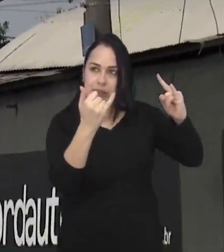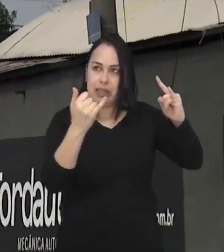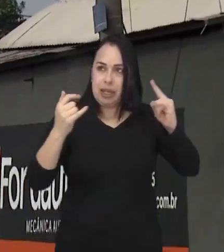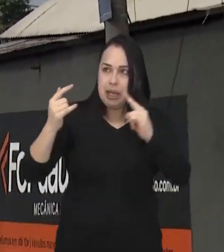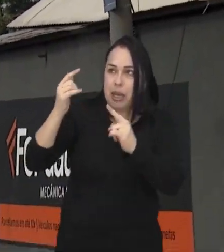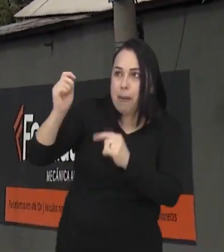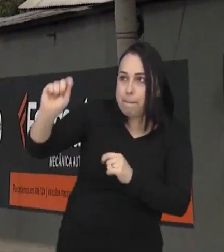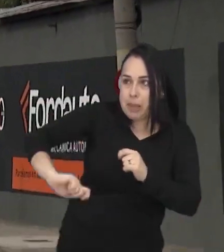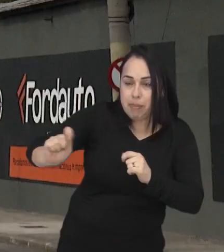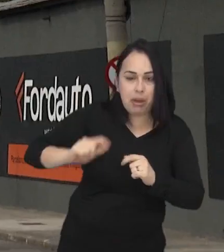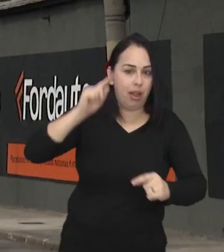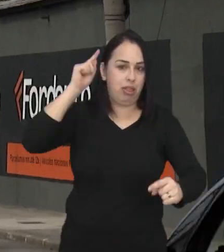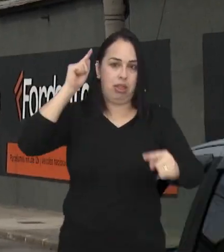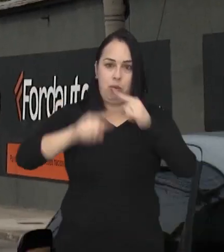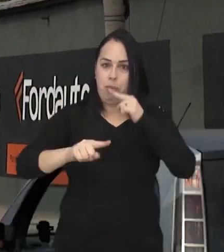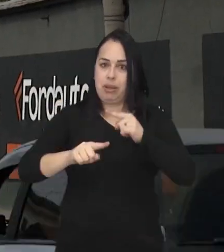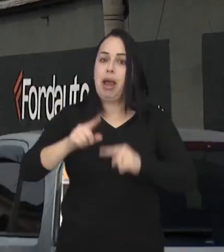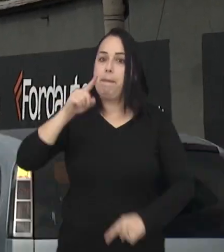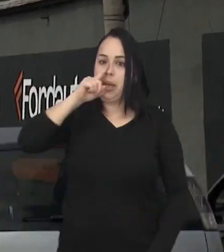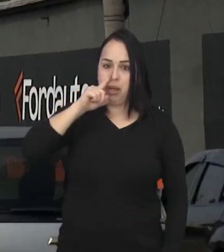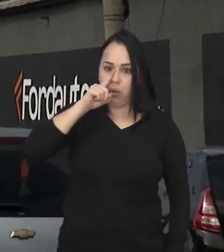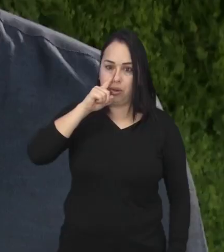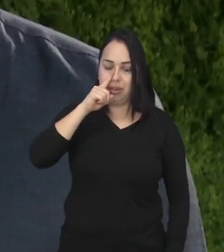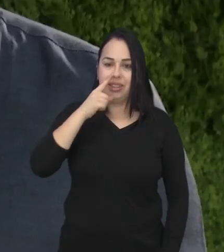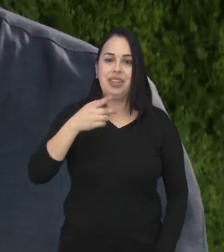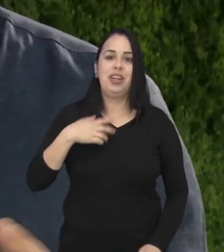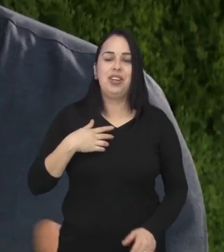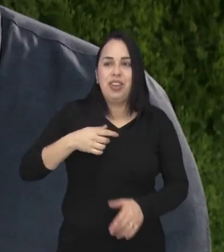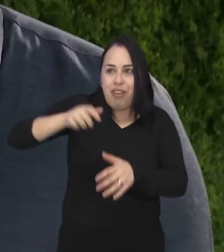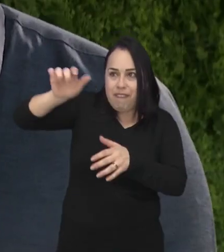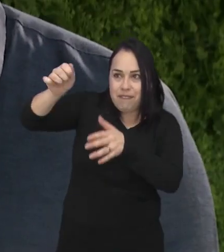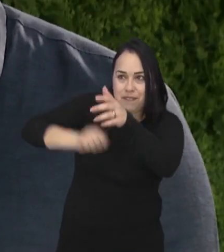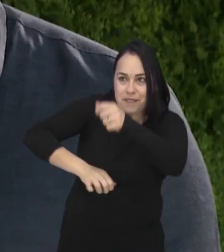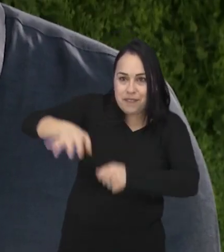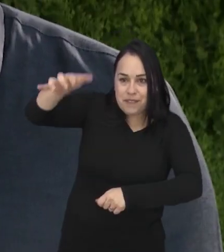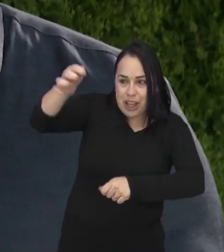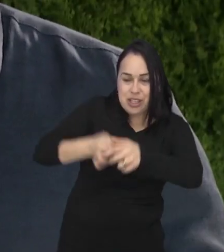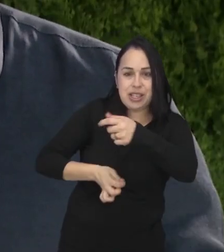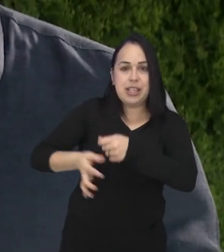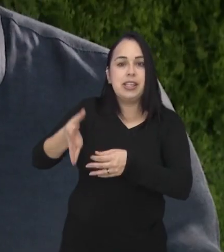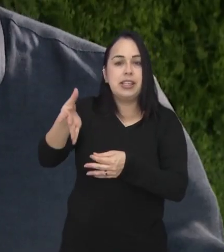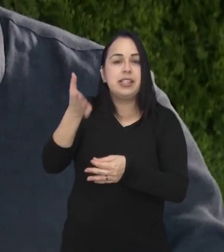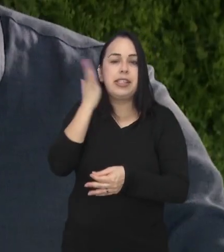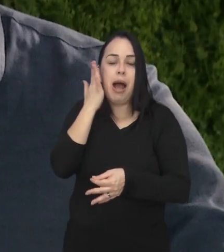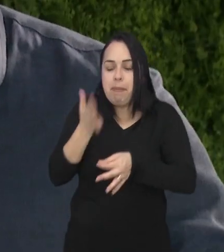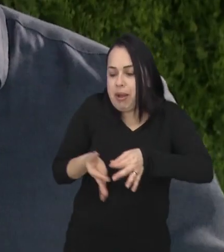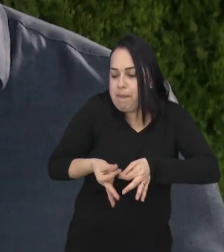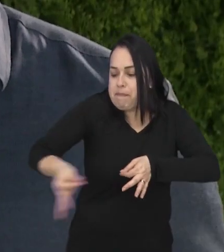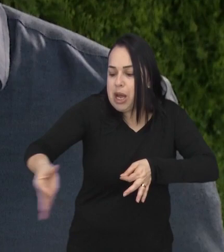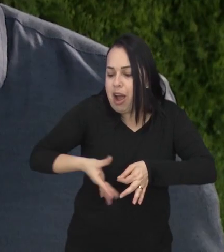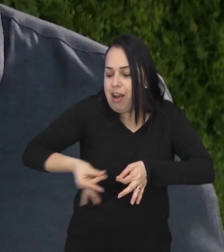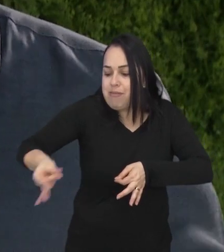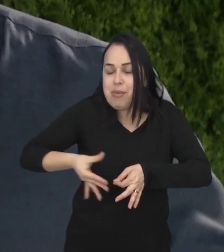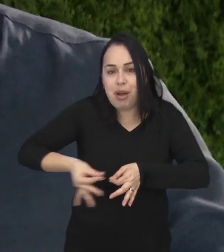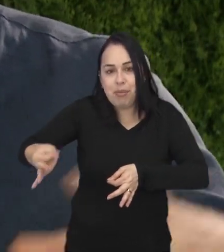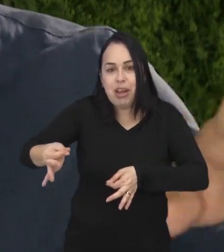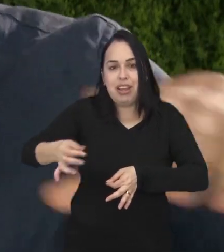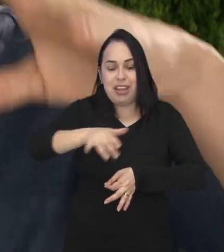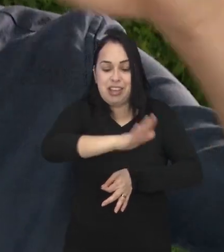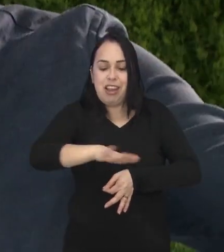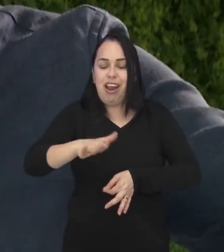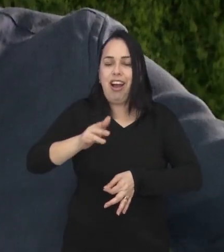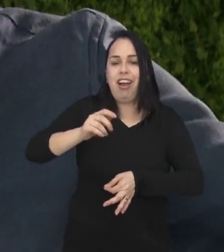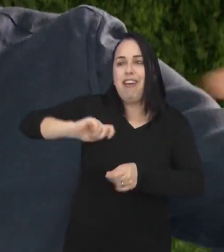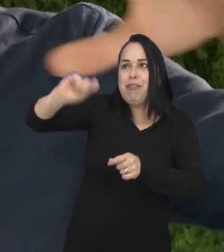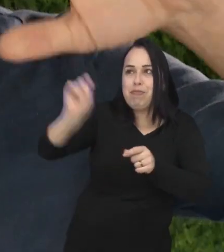elétrica, a brincadeira se torna sinônimo de perigo. A gente chama de linha chilena, quando a criançada passa cerol na linha para que ela possa fazer